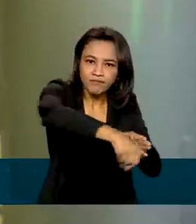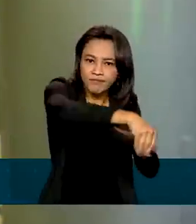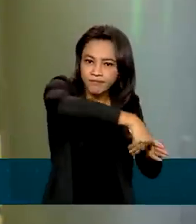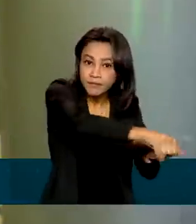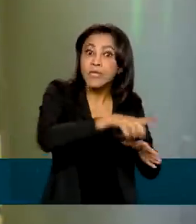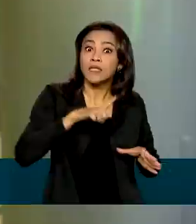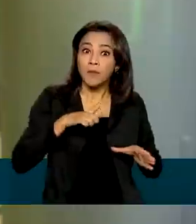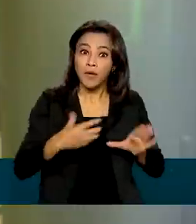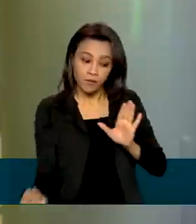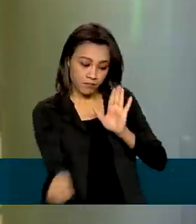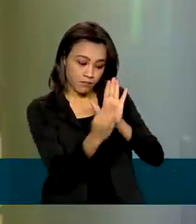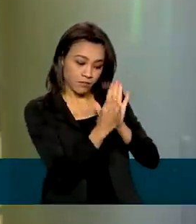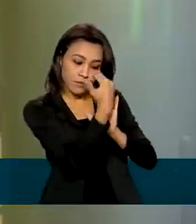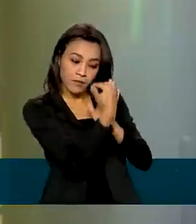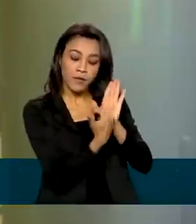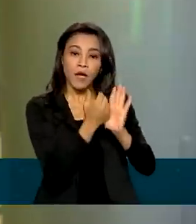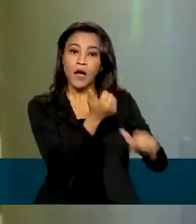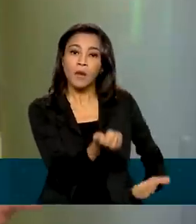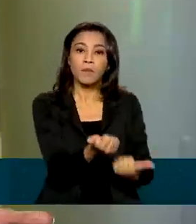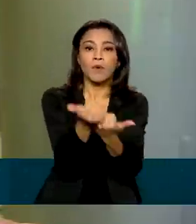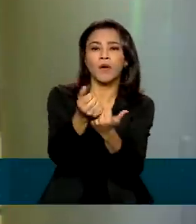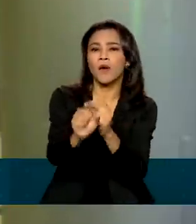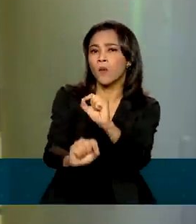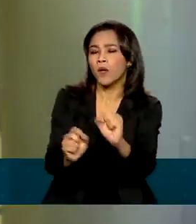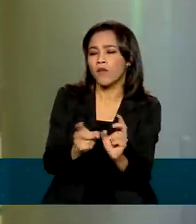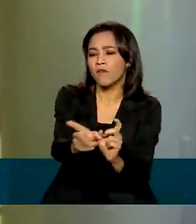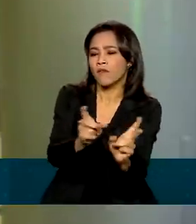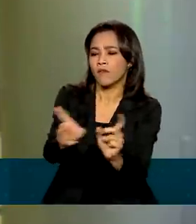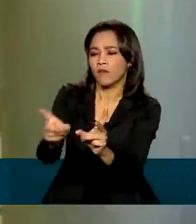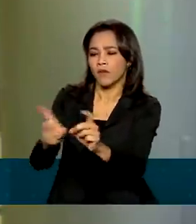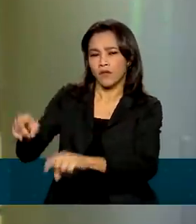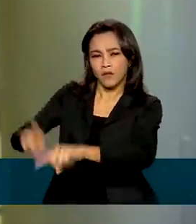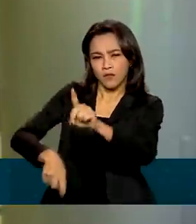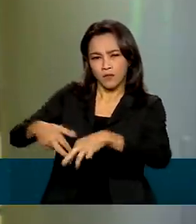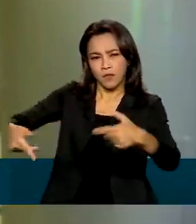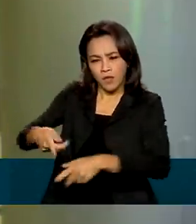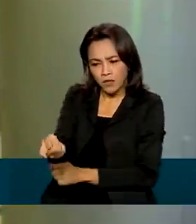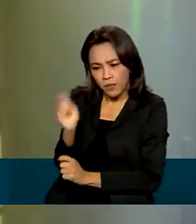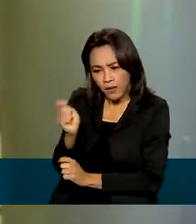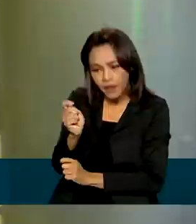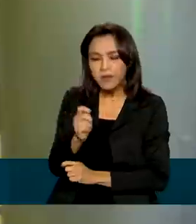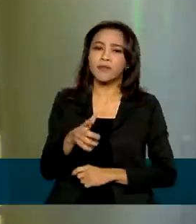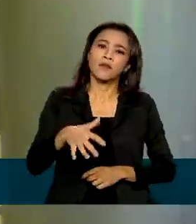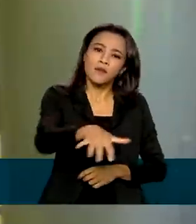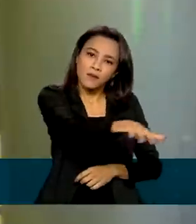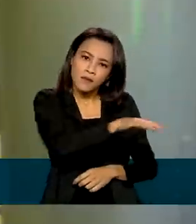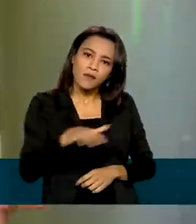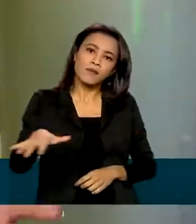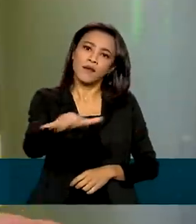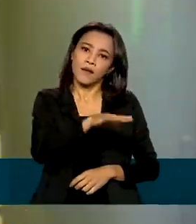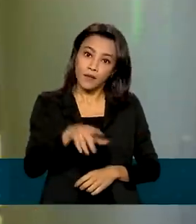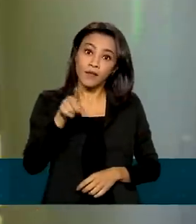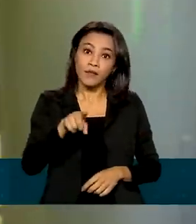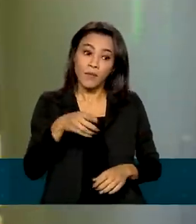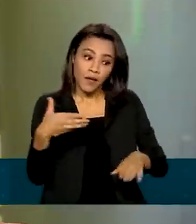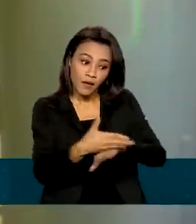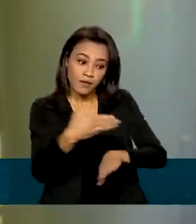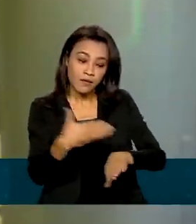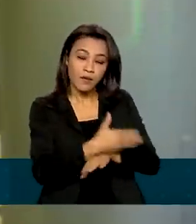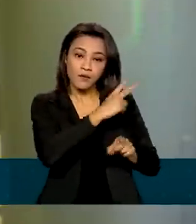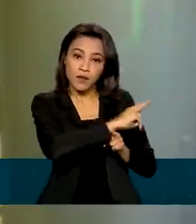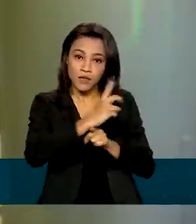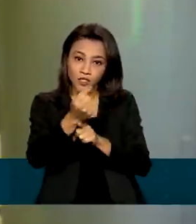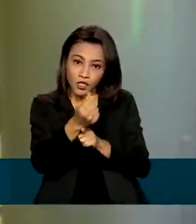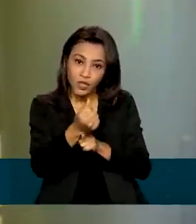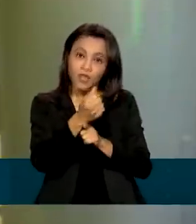fortalecimento do apoio à comercialização de produtos de pesca e da aquicultura e o acesso a financiamentos nas